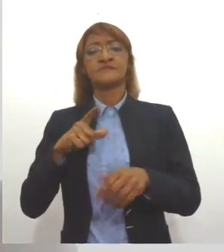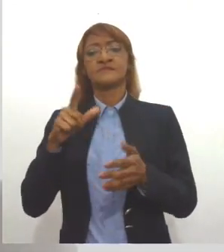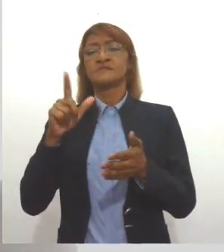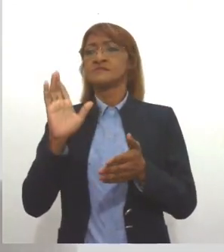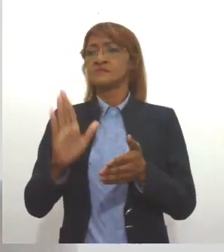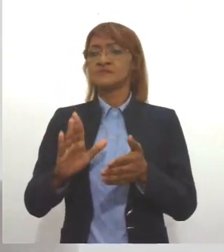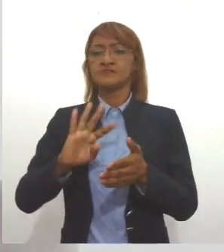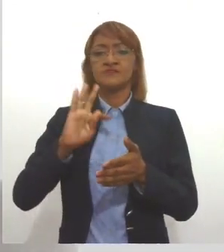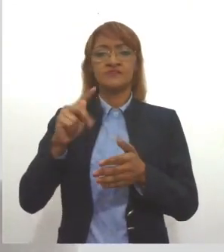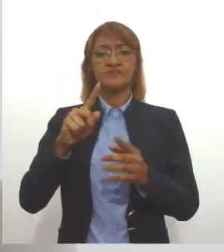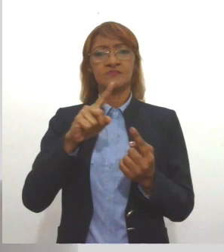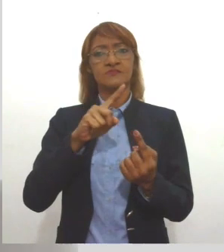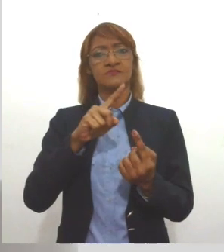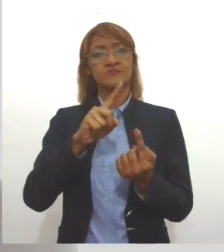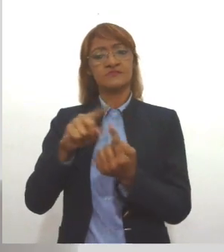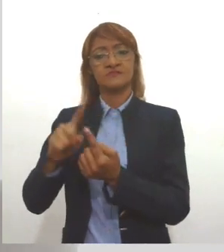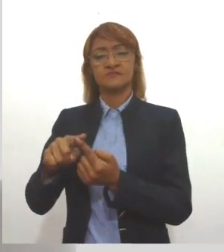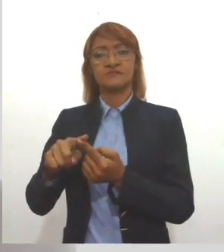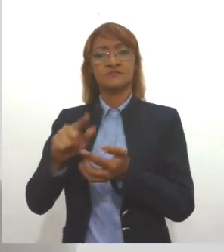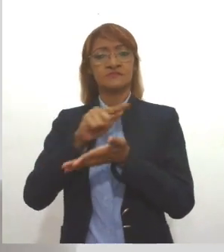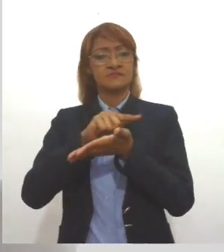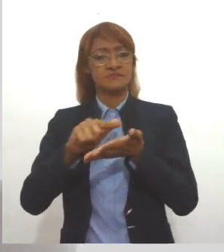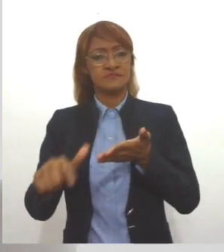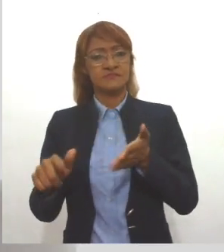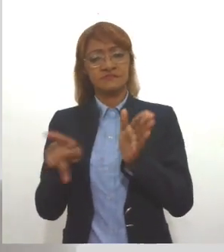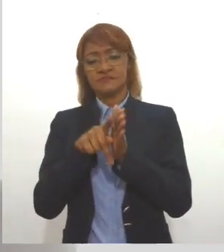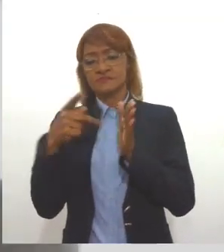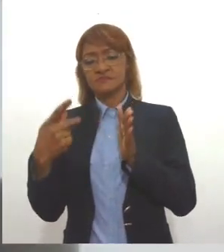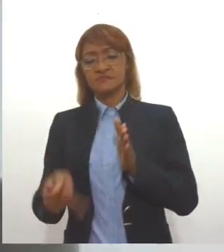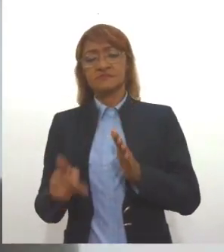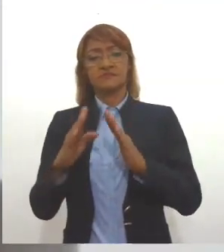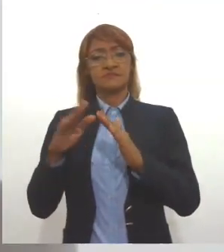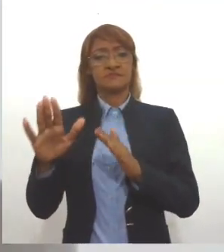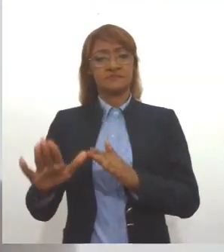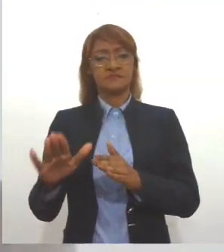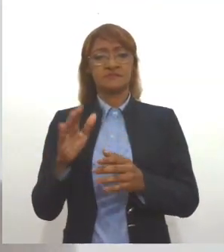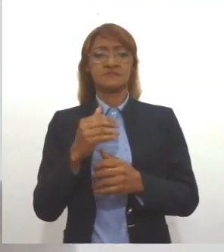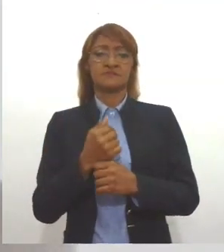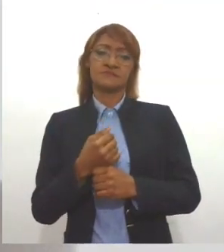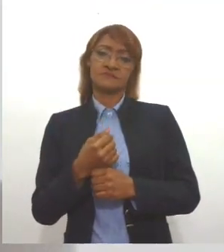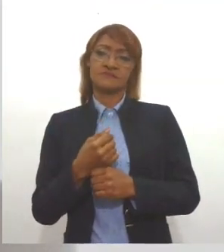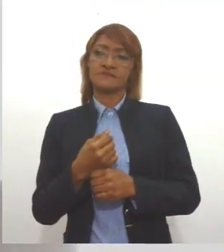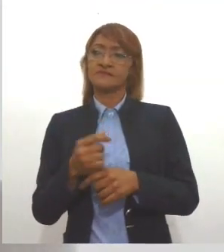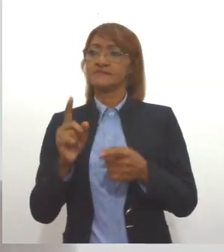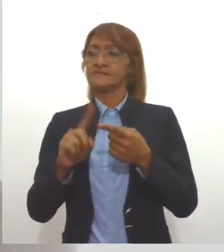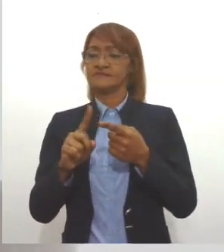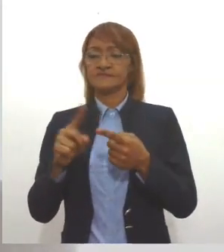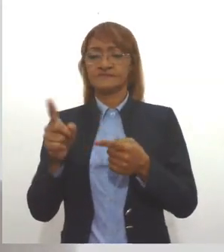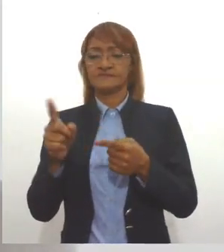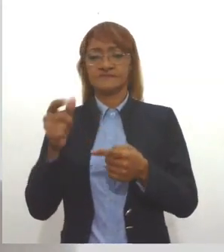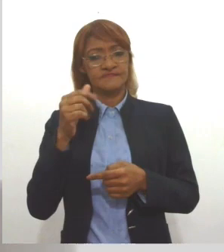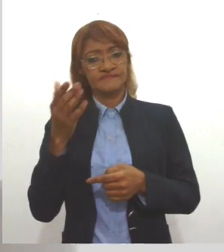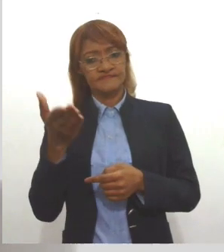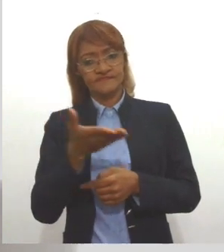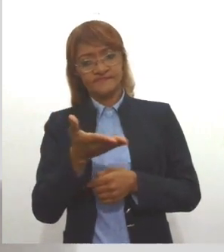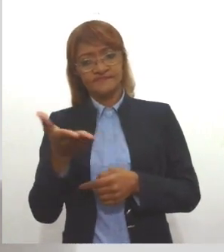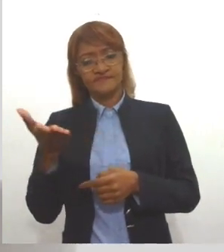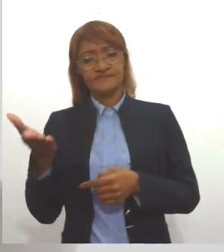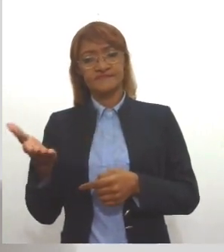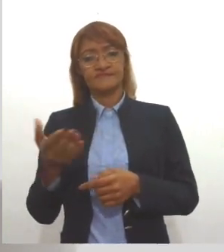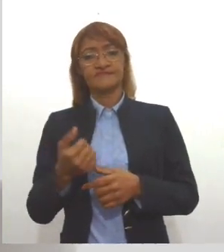para a própria sede, para a higiene para as mulheres, né, para a gente